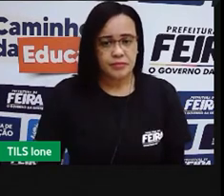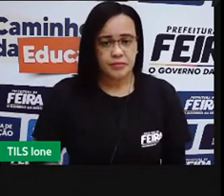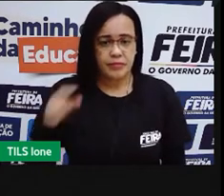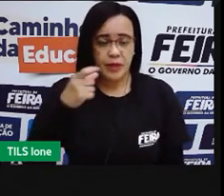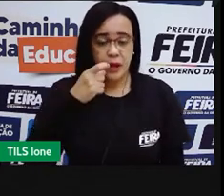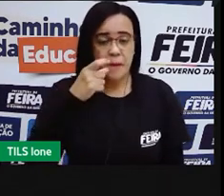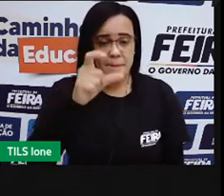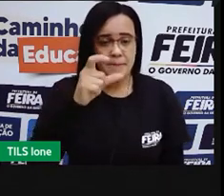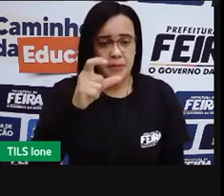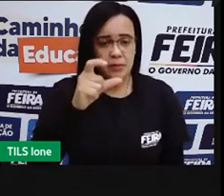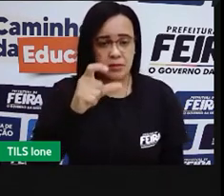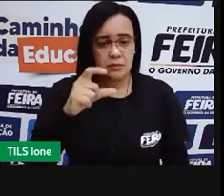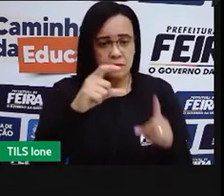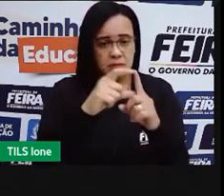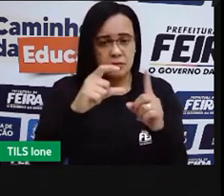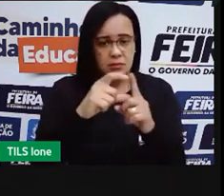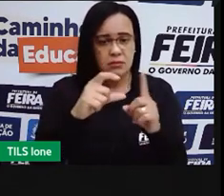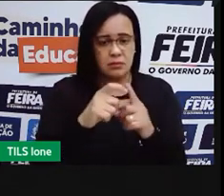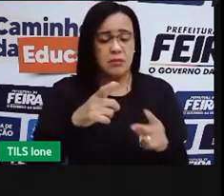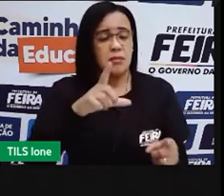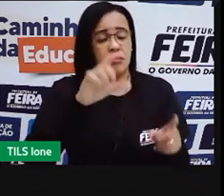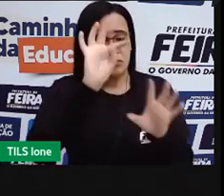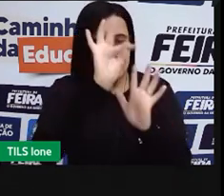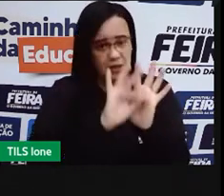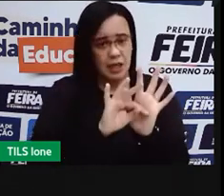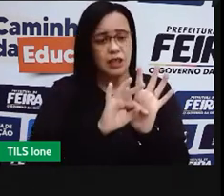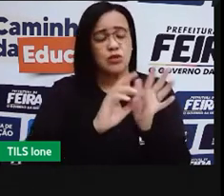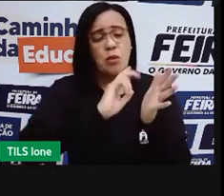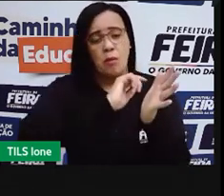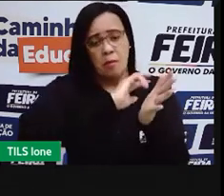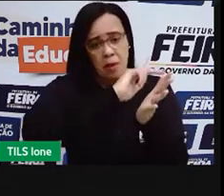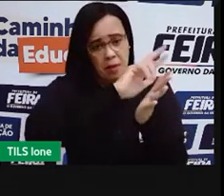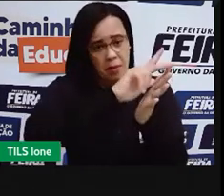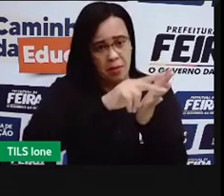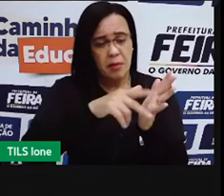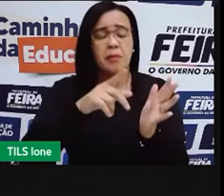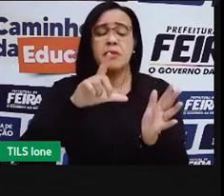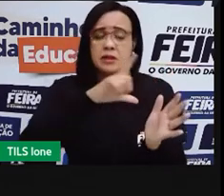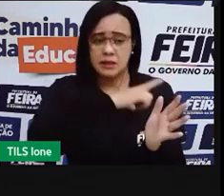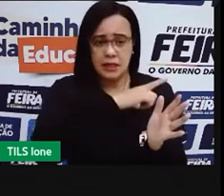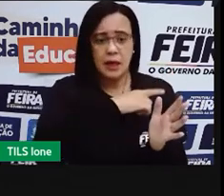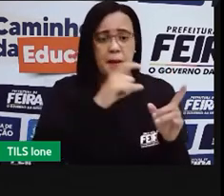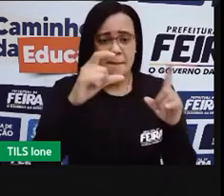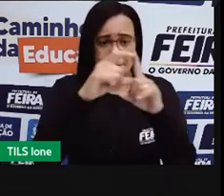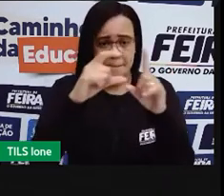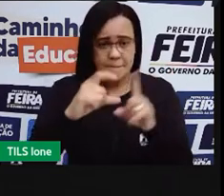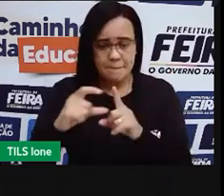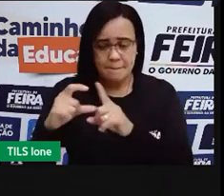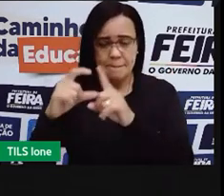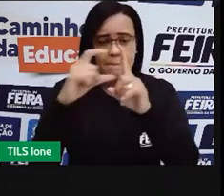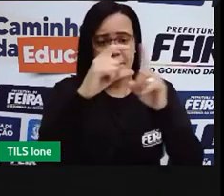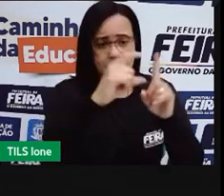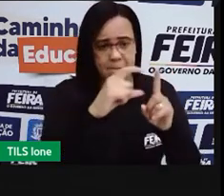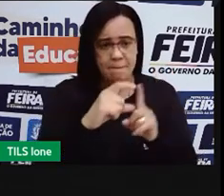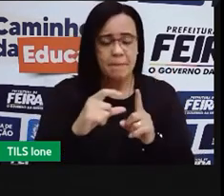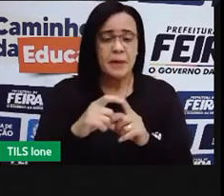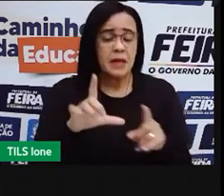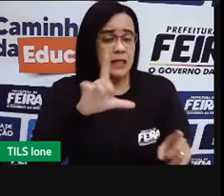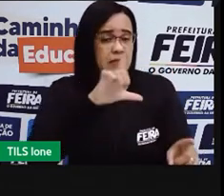outra vez no texto. Agora, a gente procurando a palavra rato. Ó,